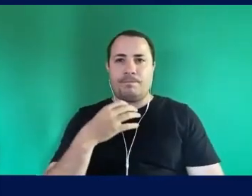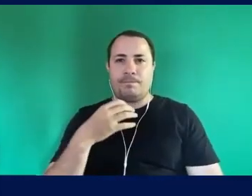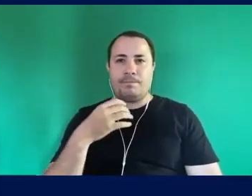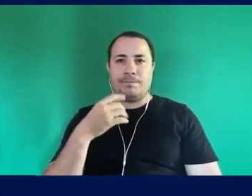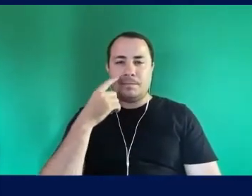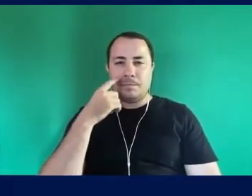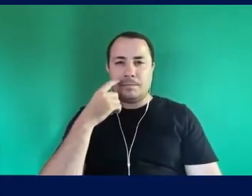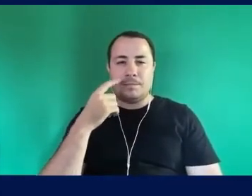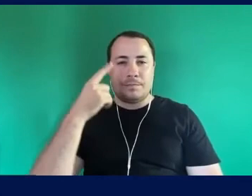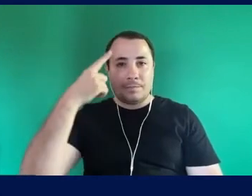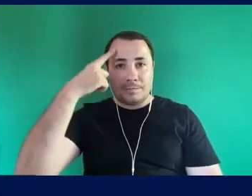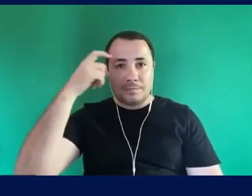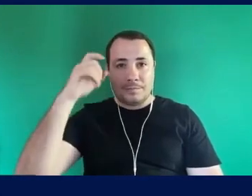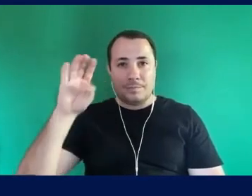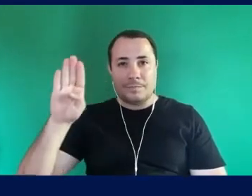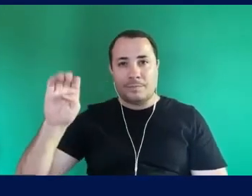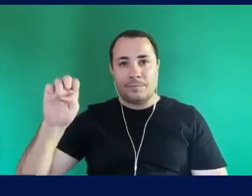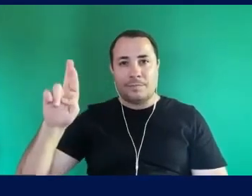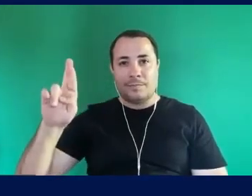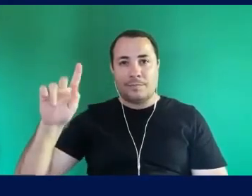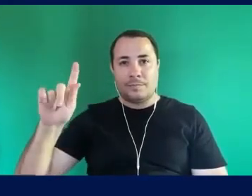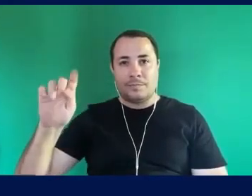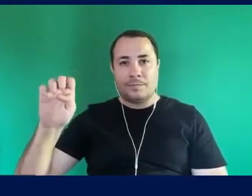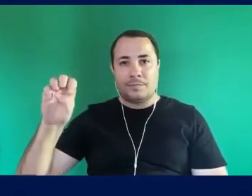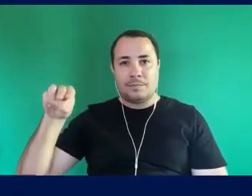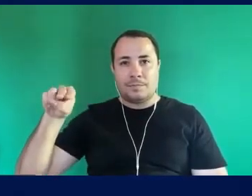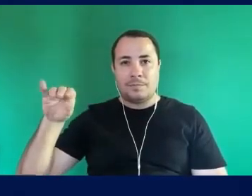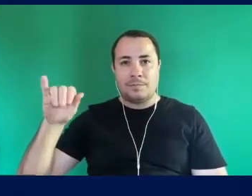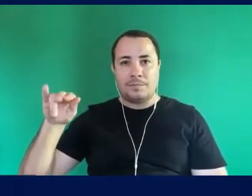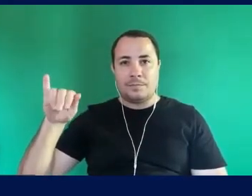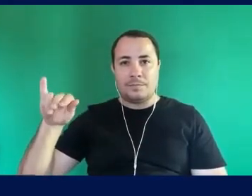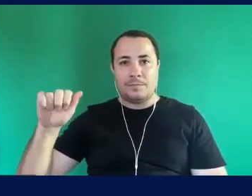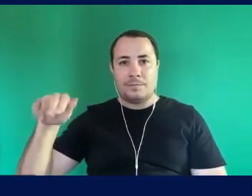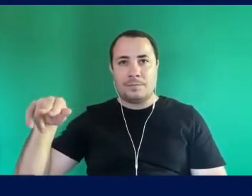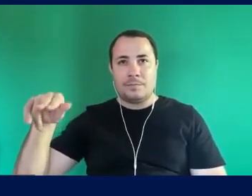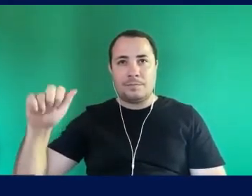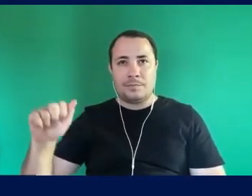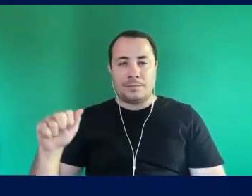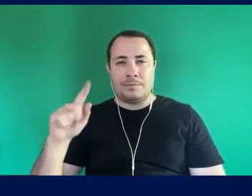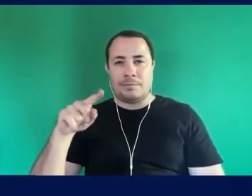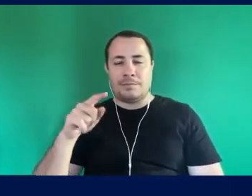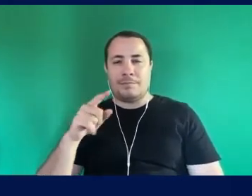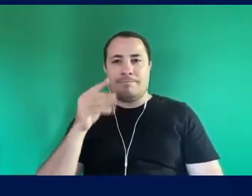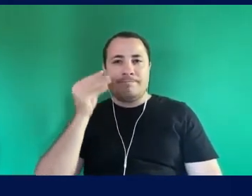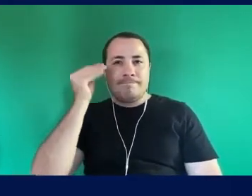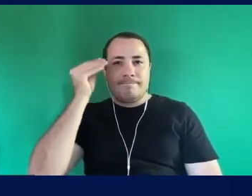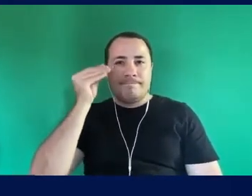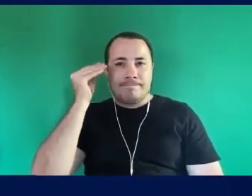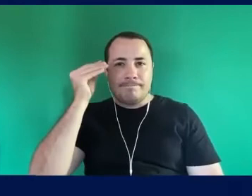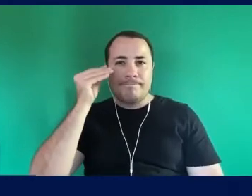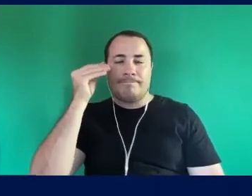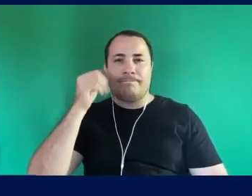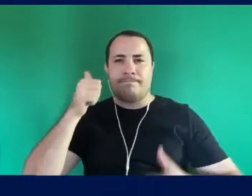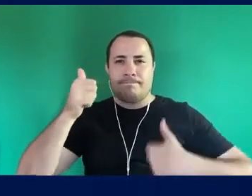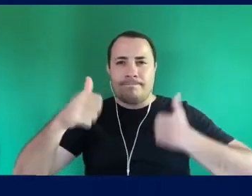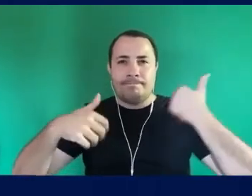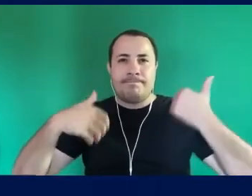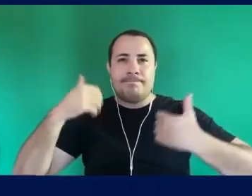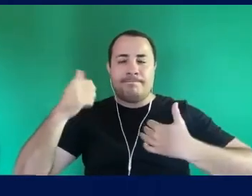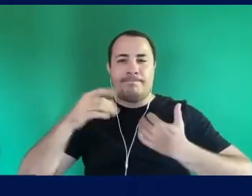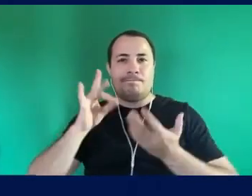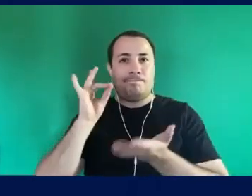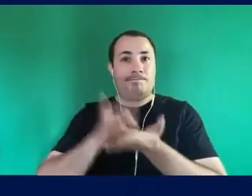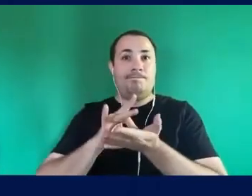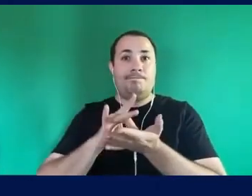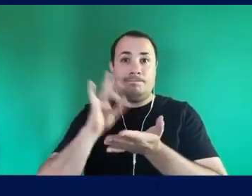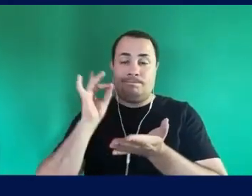experiência Estar perto Da experiência Essa Que é Transmissível Porque a experiência